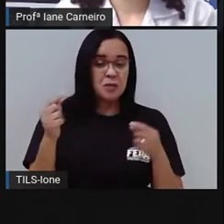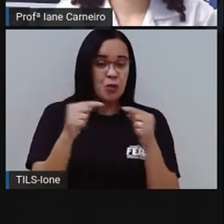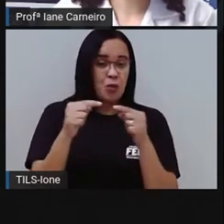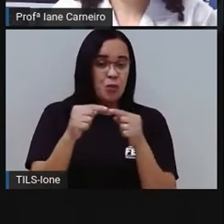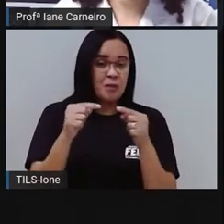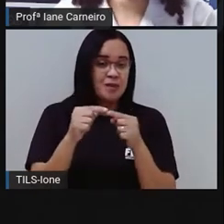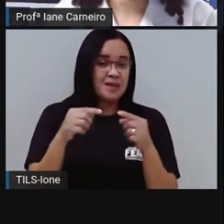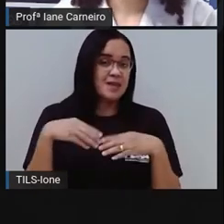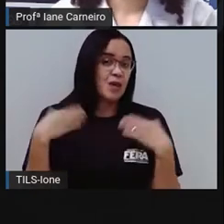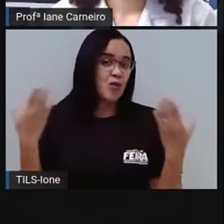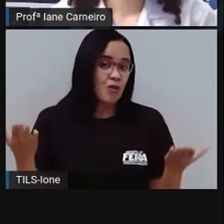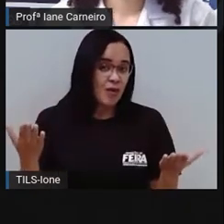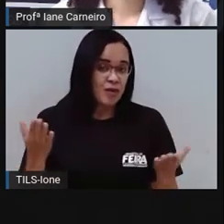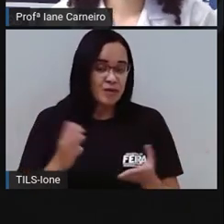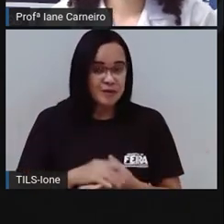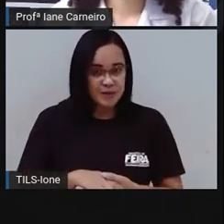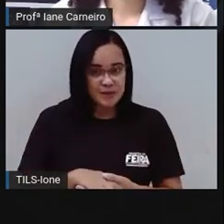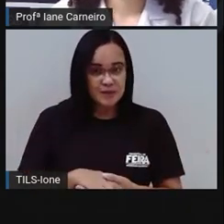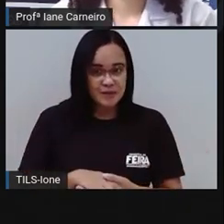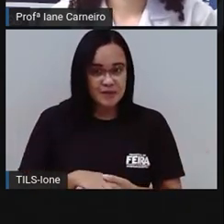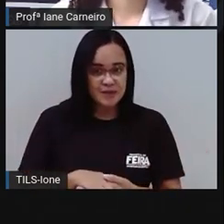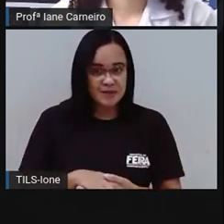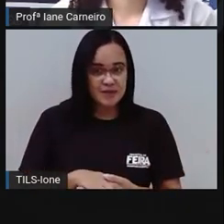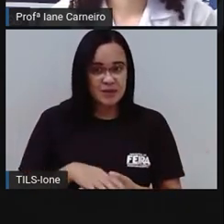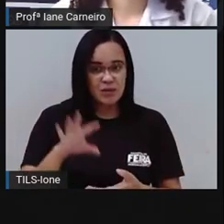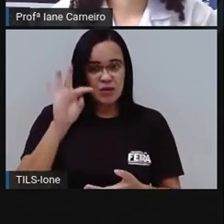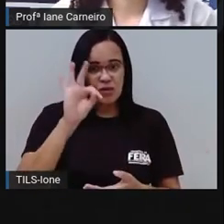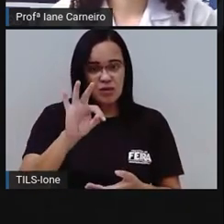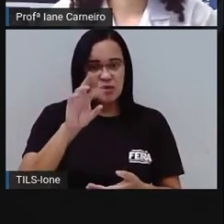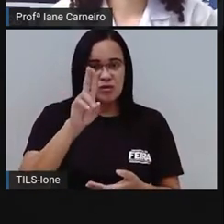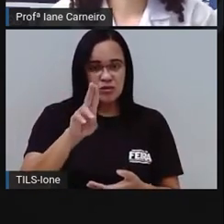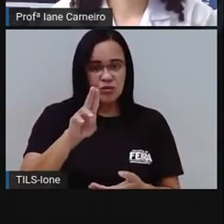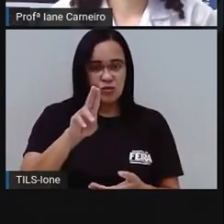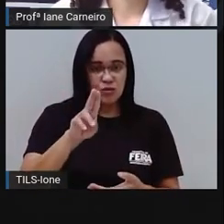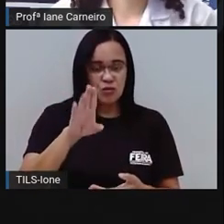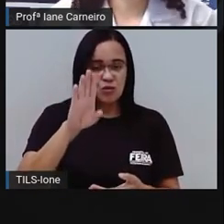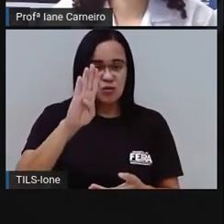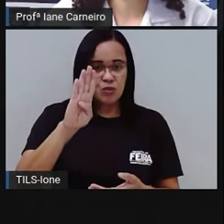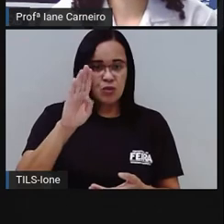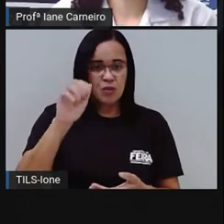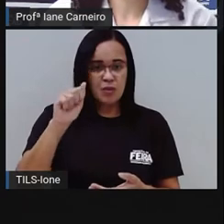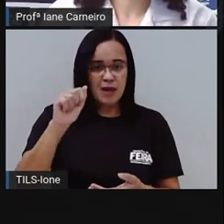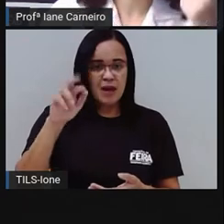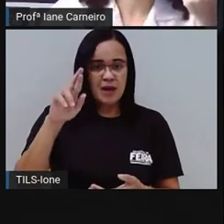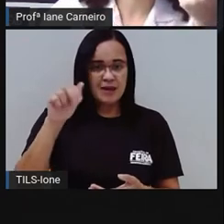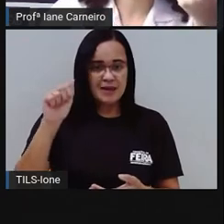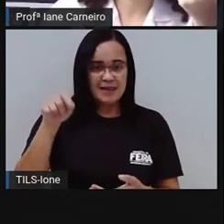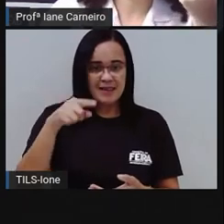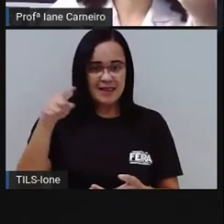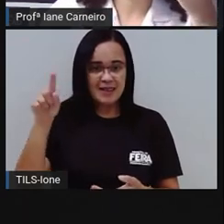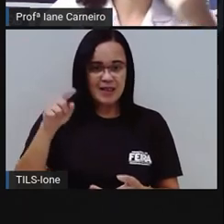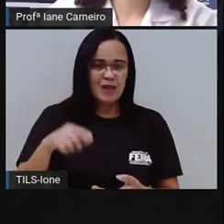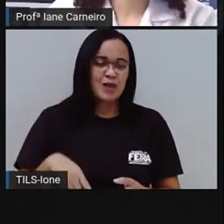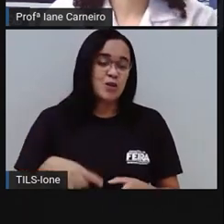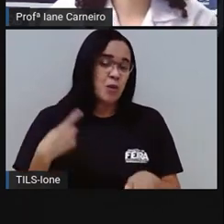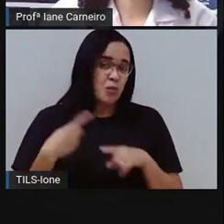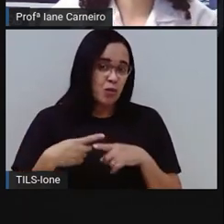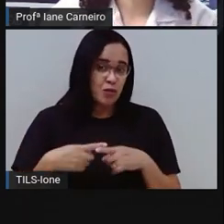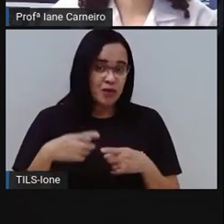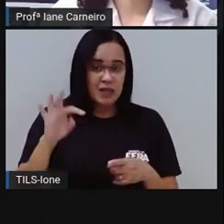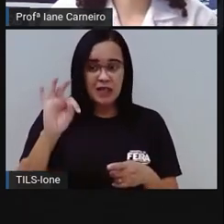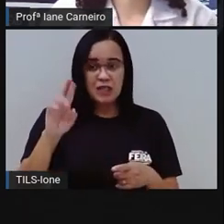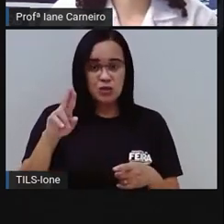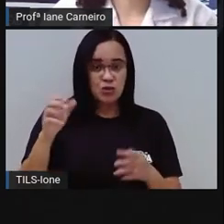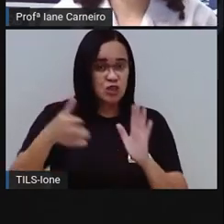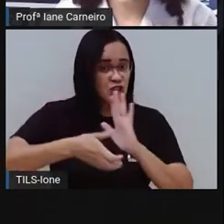É o tubarão. Ó, barão. Está certo? Barão é que tem dinheiro. Tu,